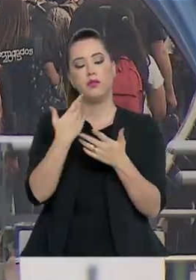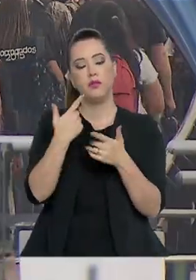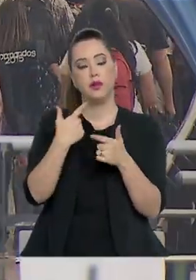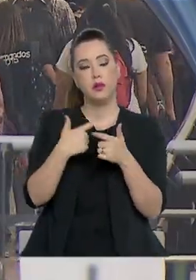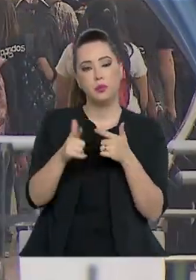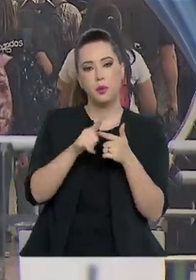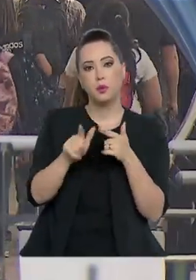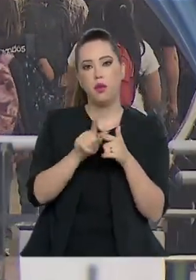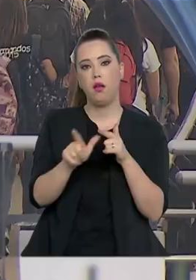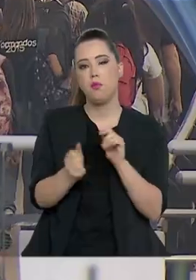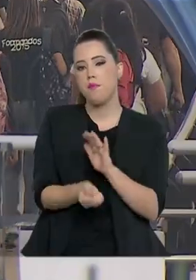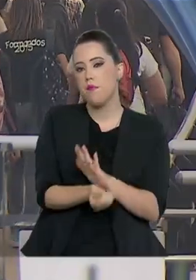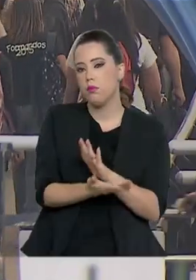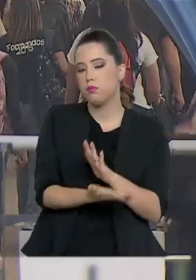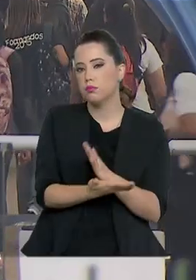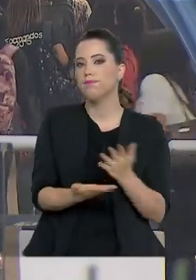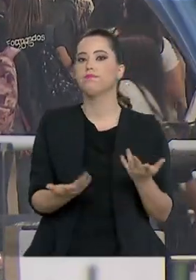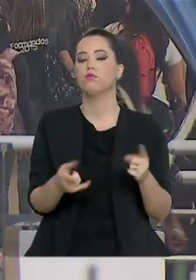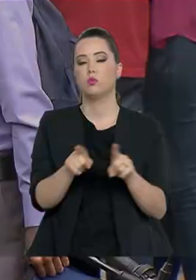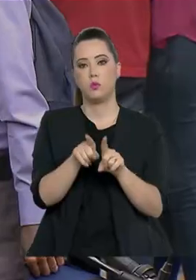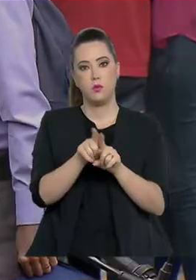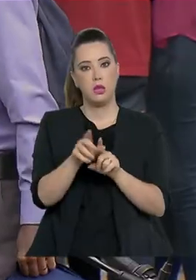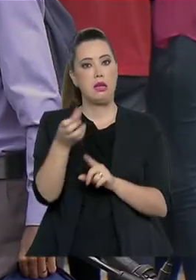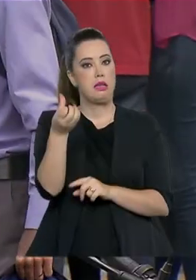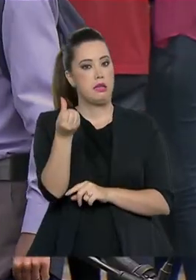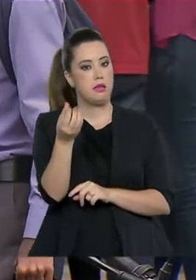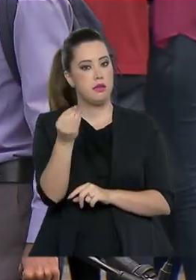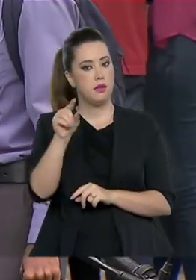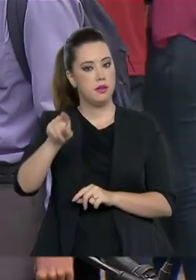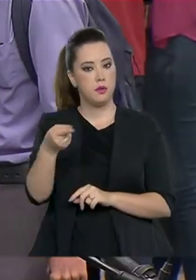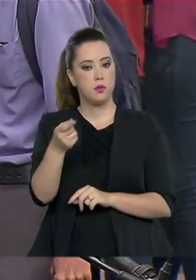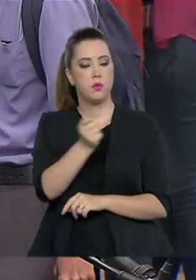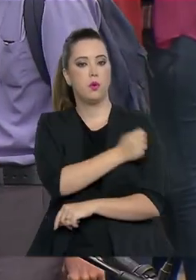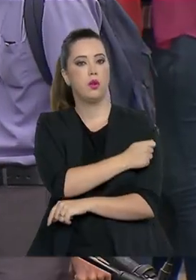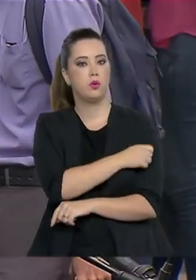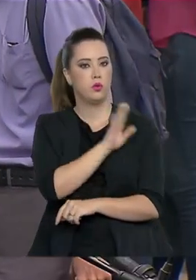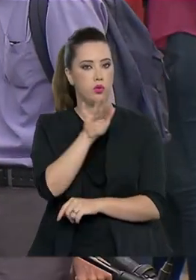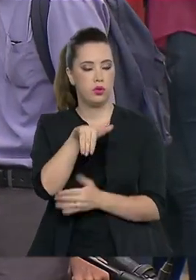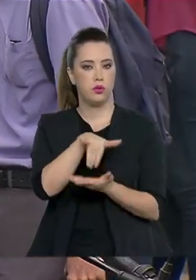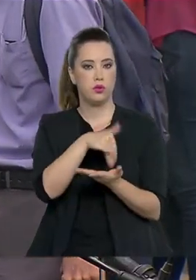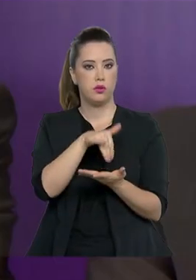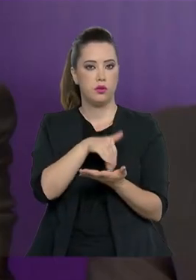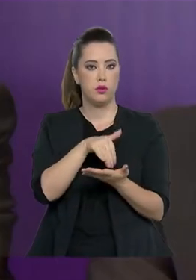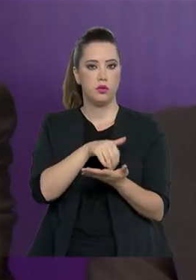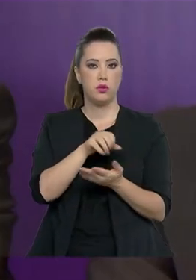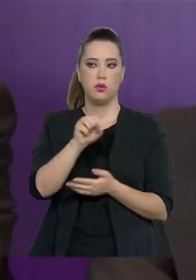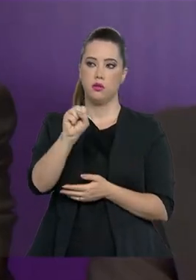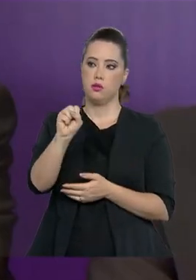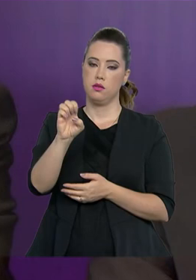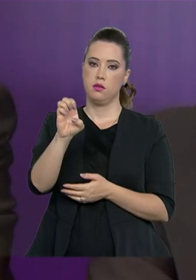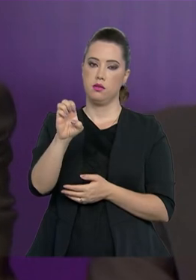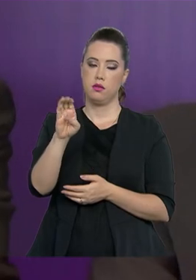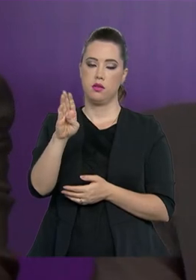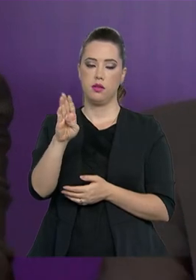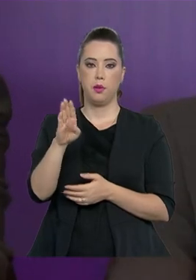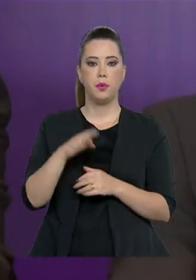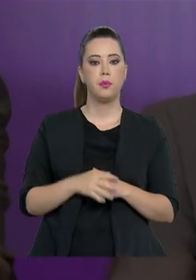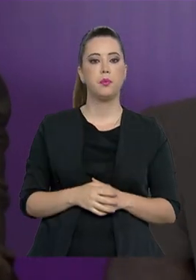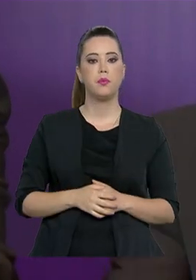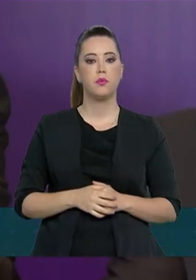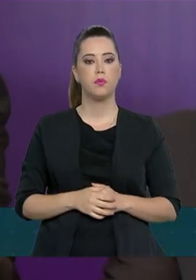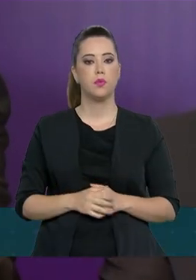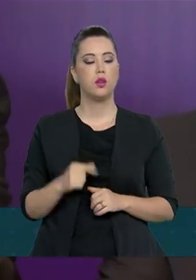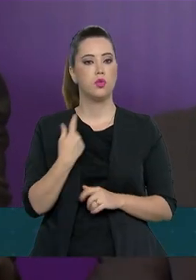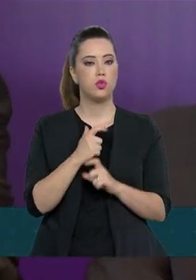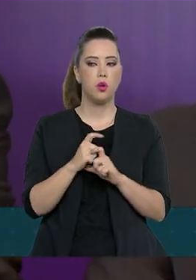mil estudantes já estão com os dados cadastrados no sistema educacional brasileiro, o SEB. A gente está simplesmente aumentando